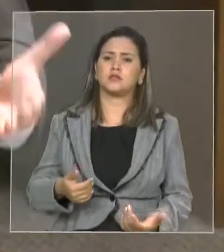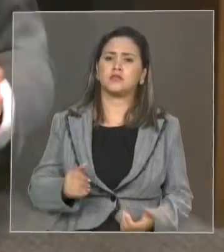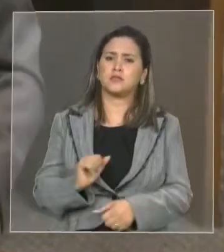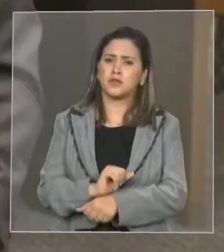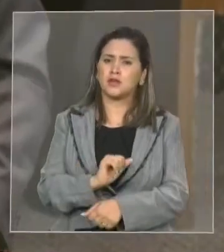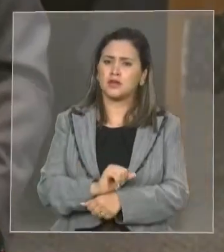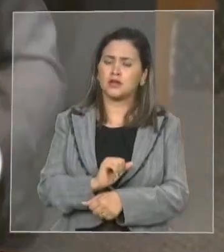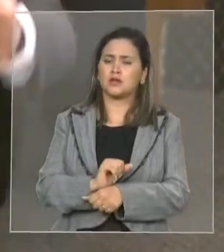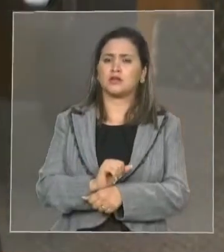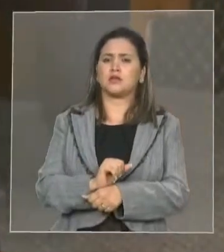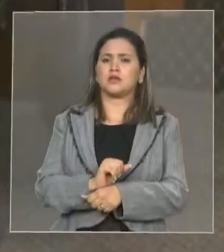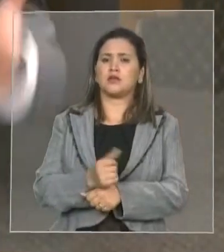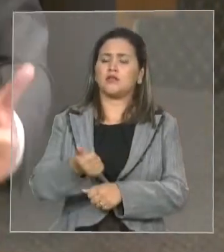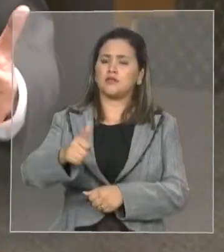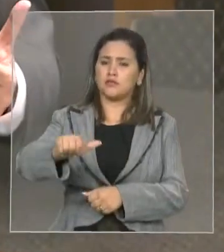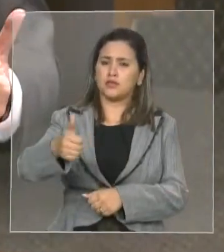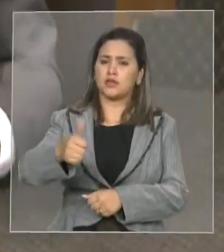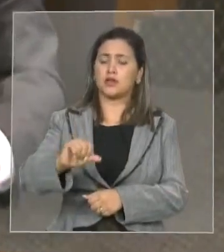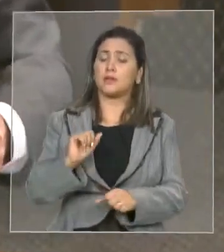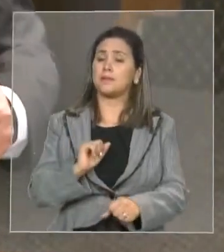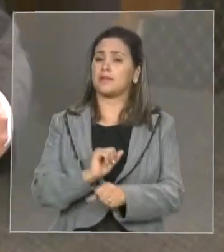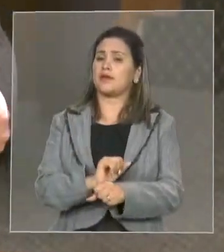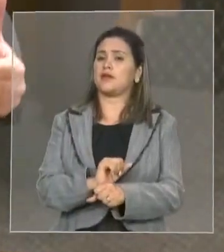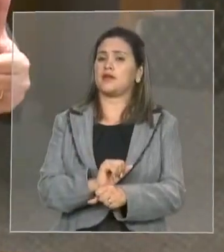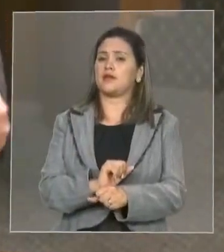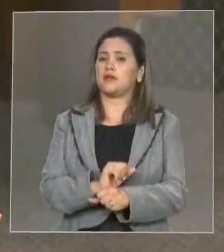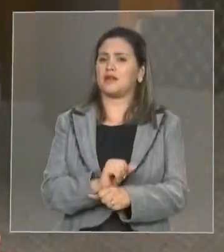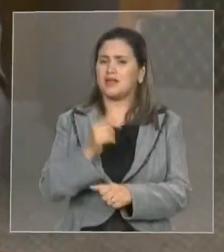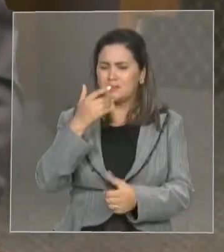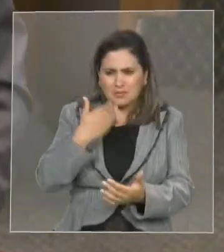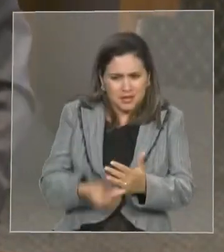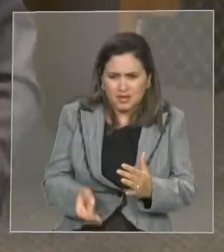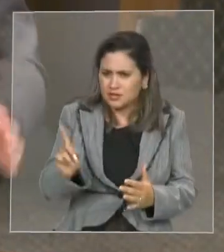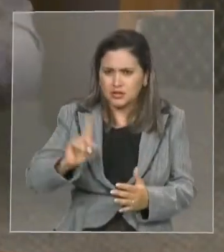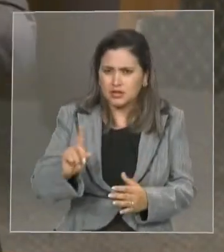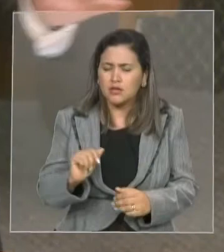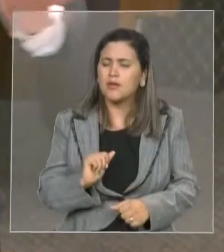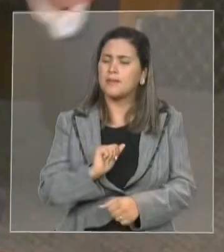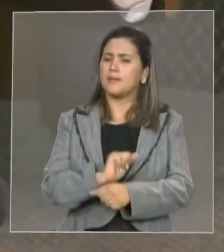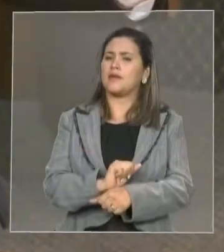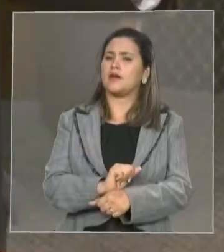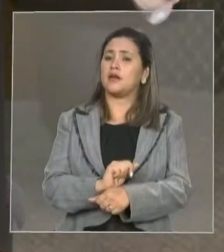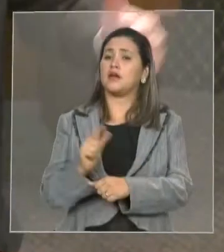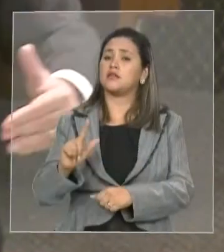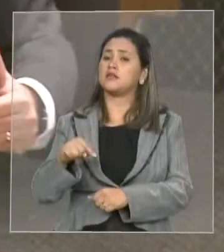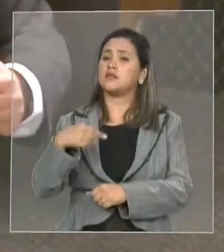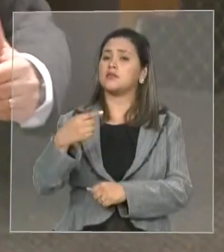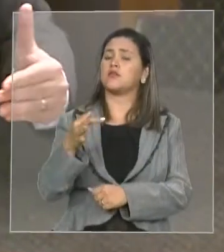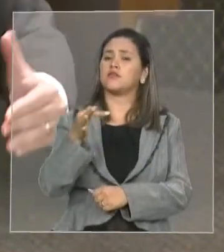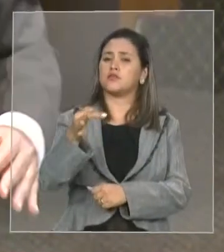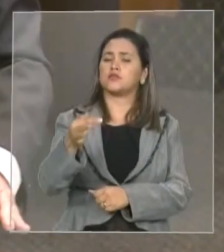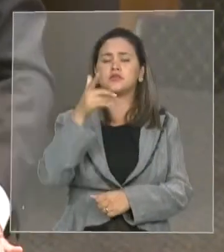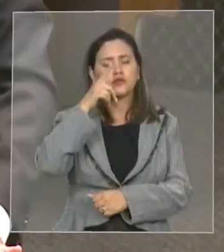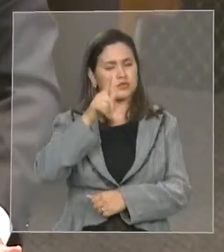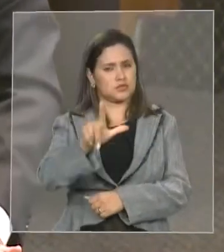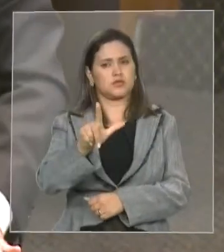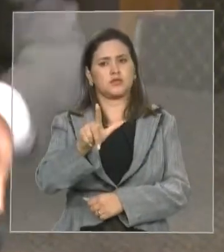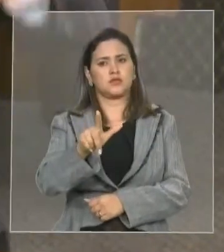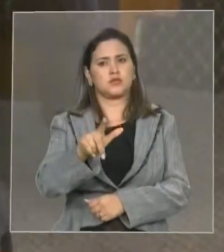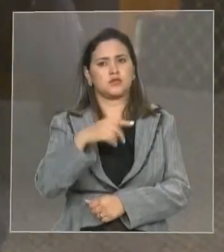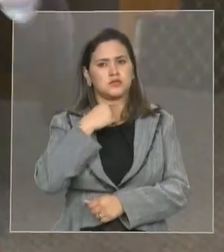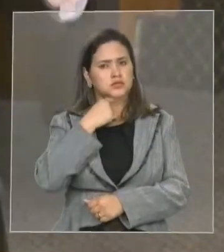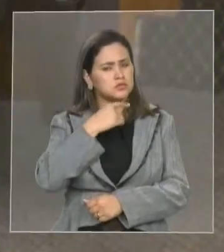não é derrota. Às vezes você recua da oposição e você ganha mais na frente. Ninguém quer o mérito de ganhar ou perder um projeto.